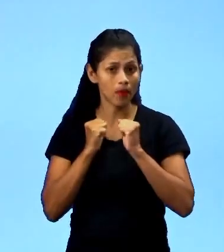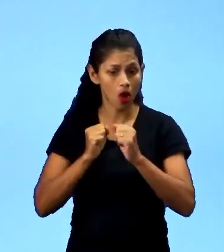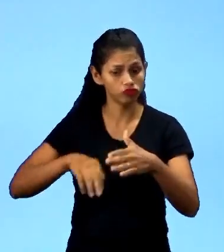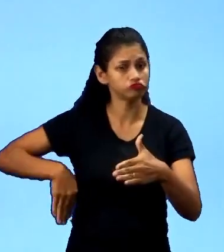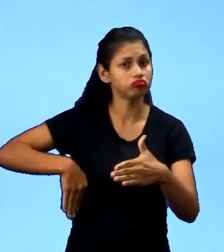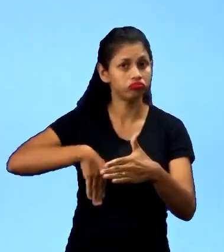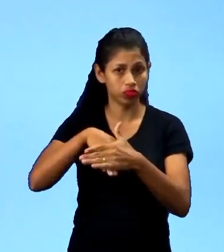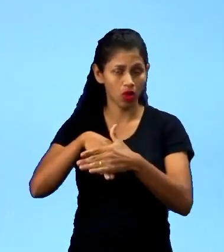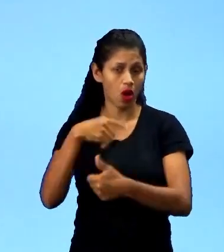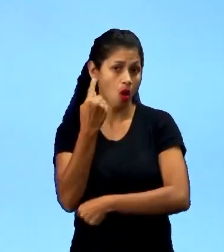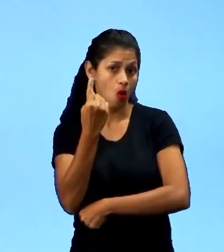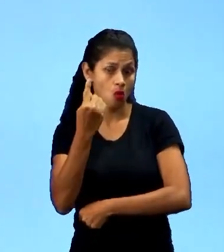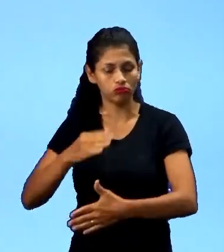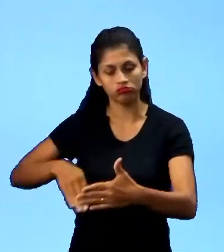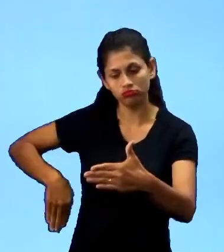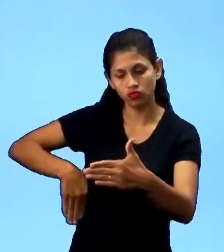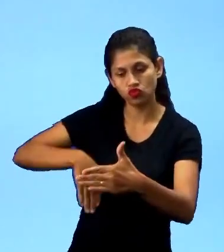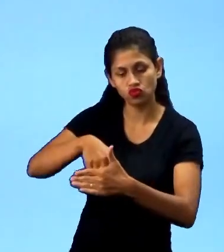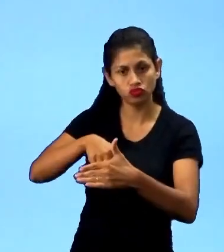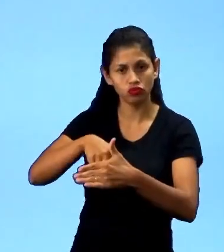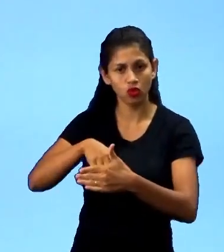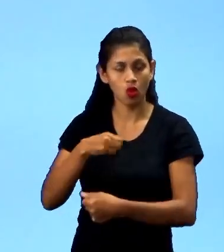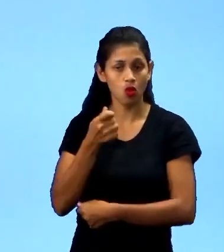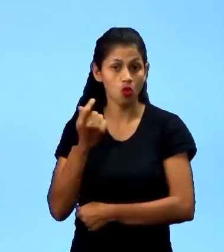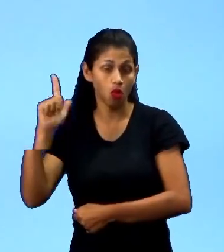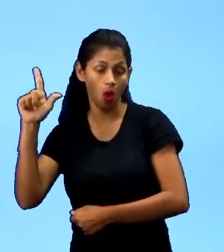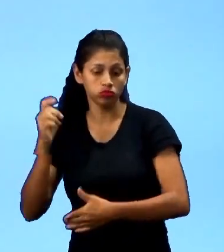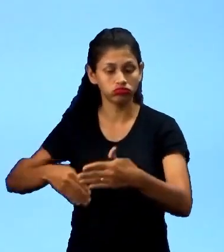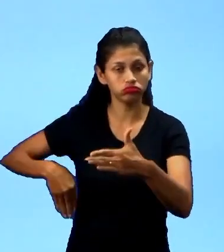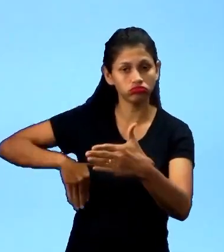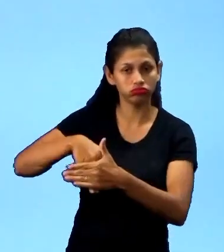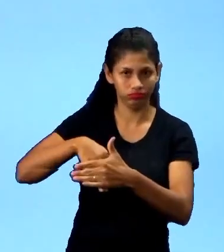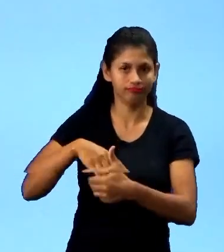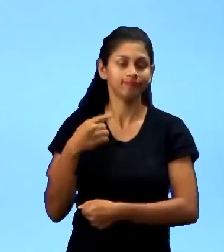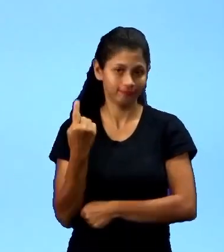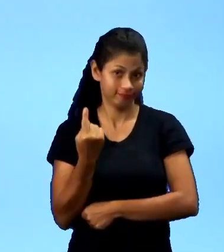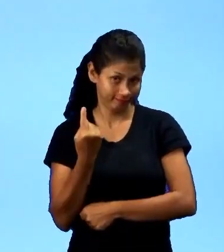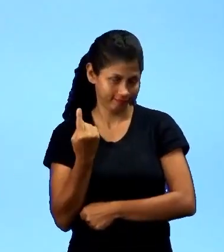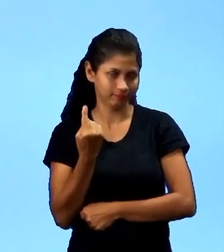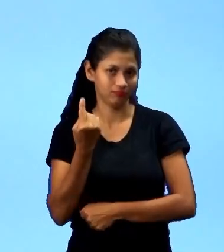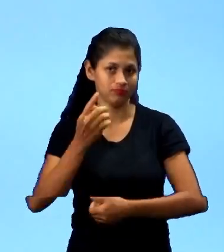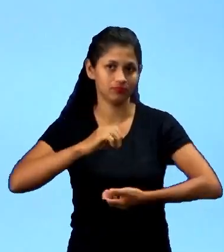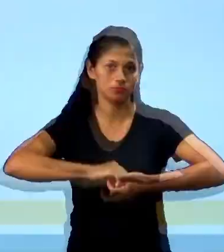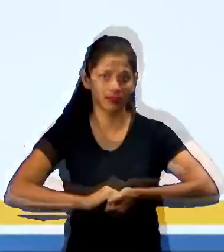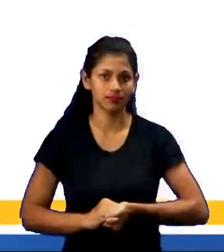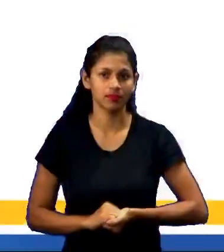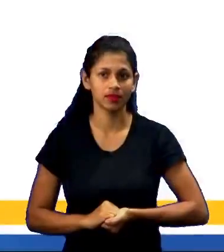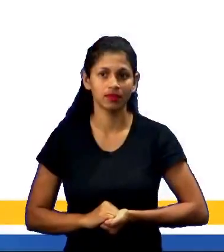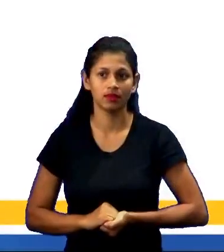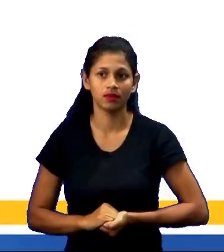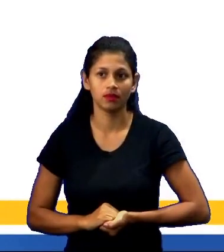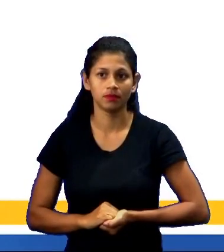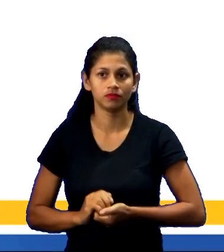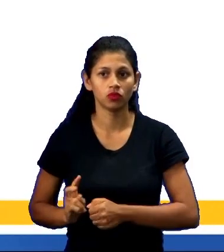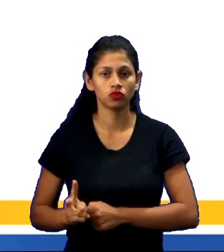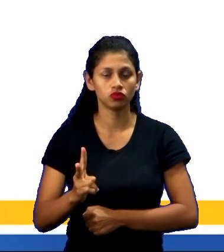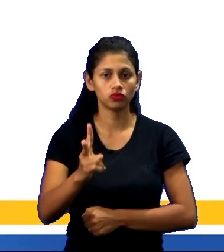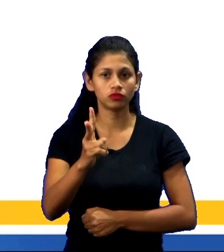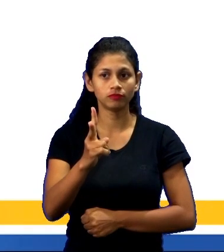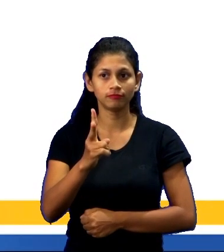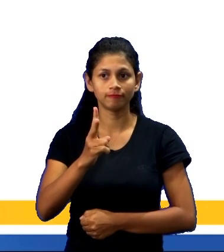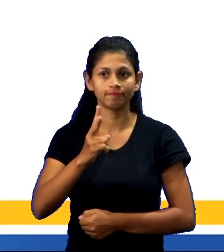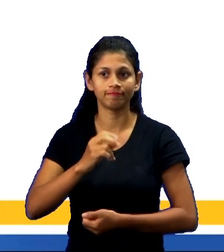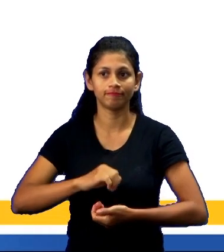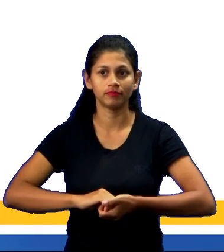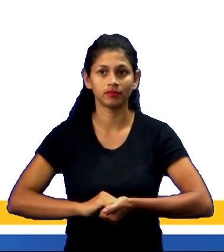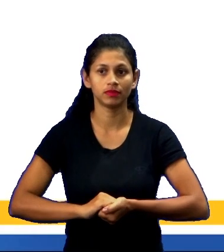competindo com um adversário, isso é esporte individual. Tranquilo? A gente já citou alguns exemplos. E aí, agora, a gente avança um pouquinho